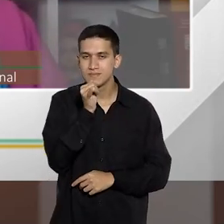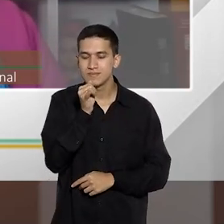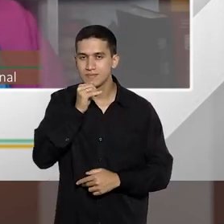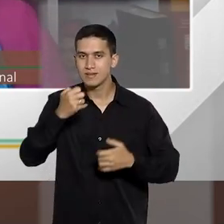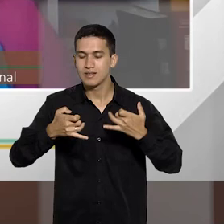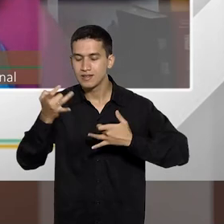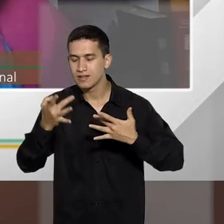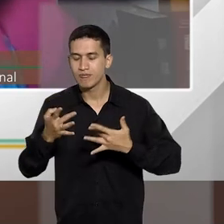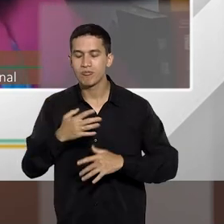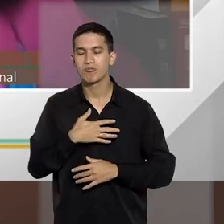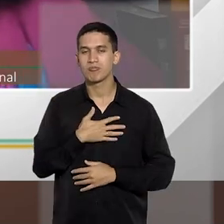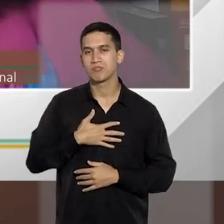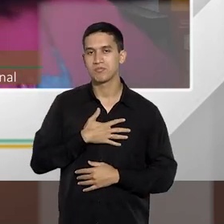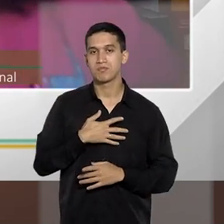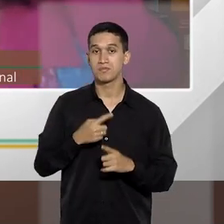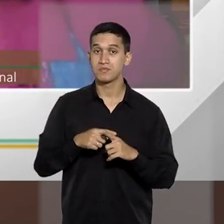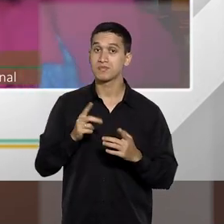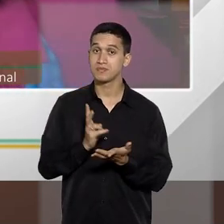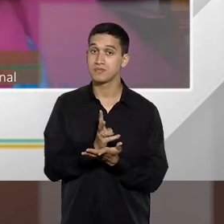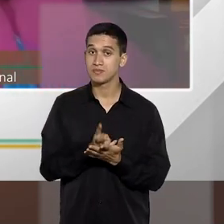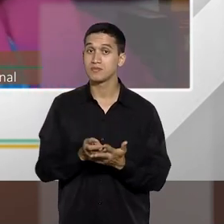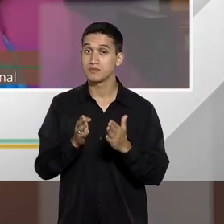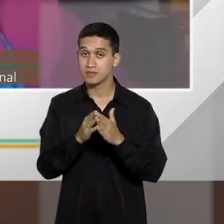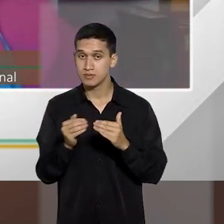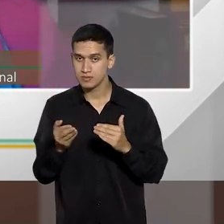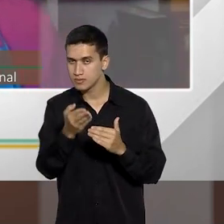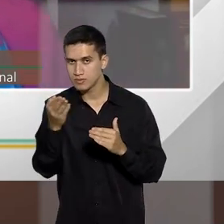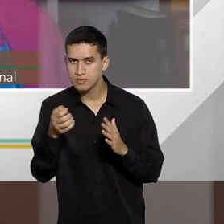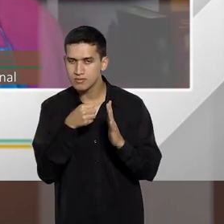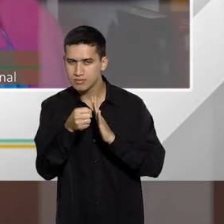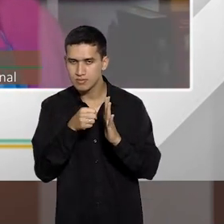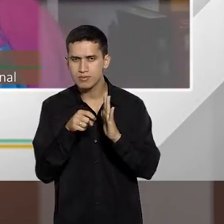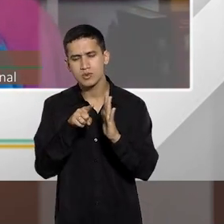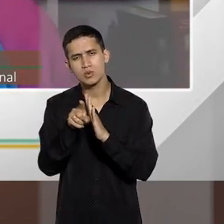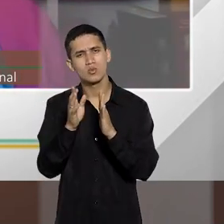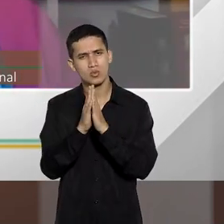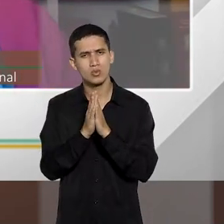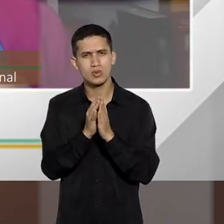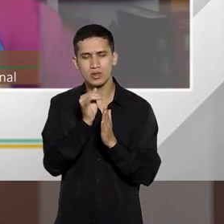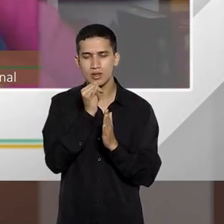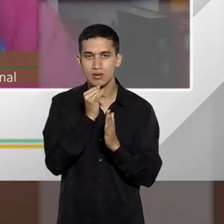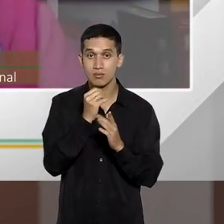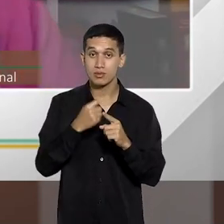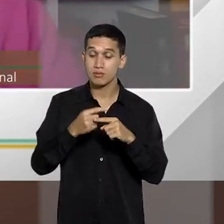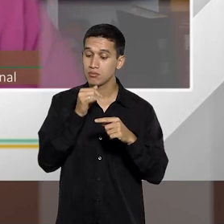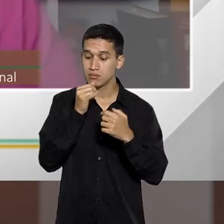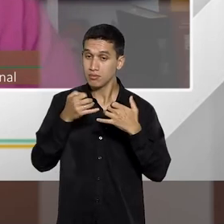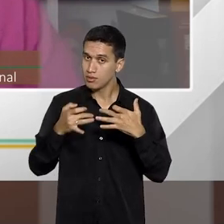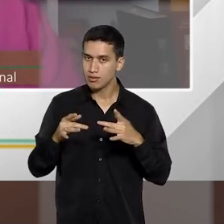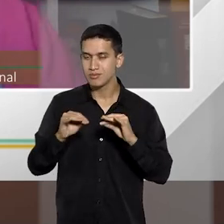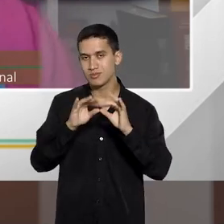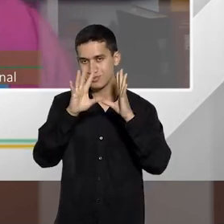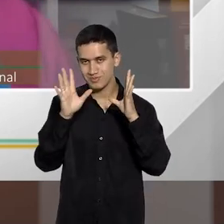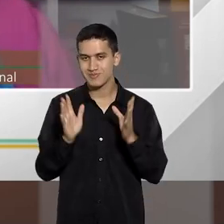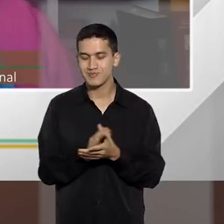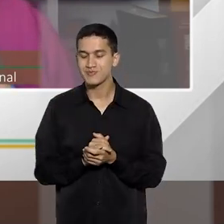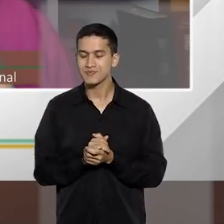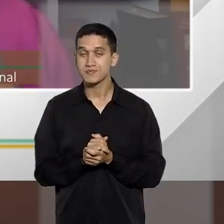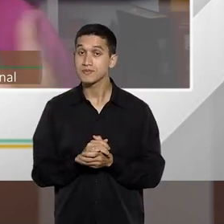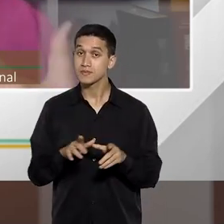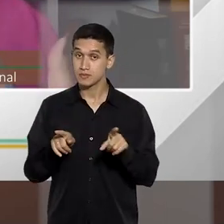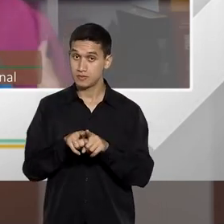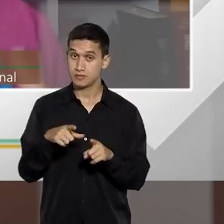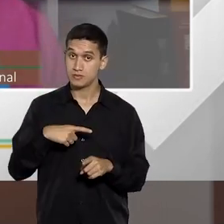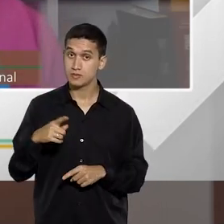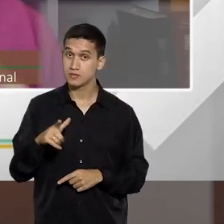os nossos entrevistados falarem esses exemplos, porque deixa tudo muito claro, né? Isso, e tem uma outra coisa importante, que o candidato